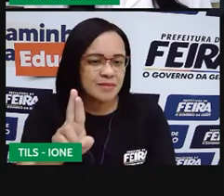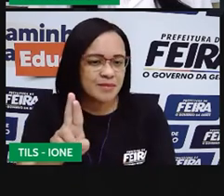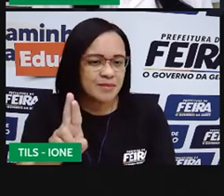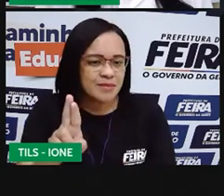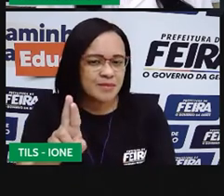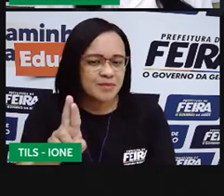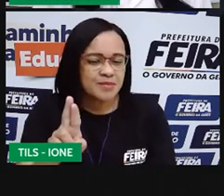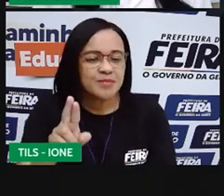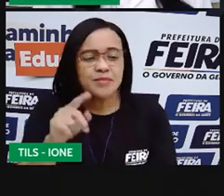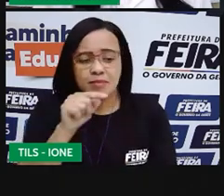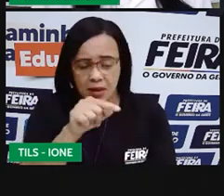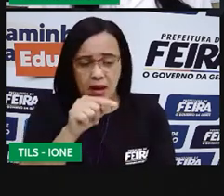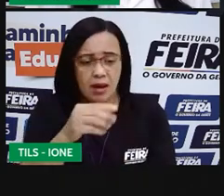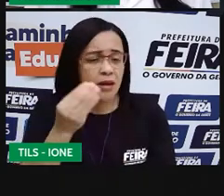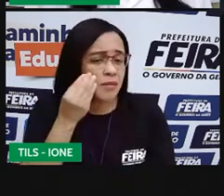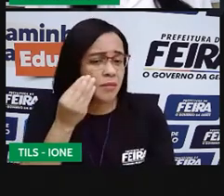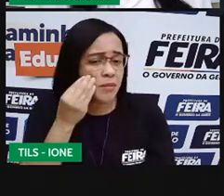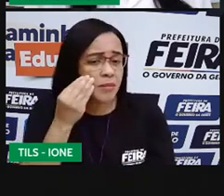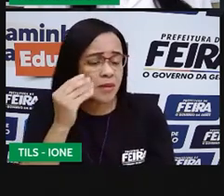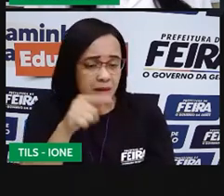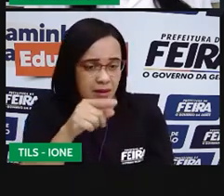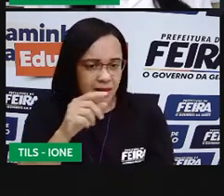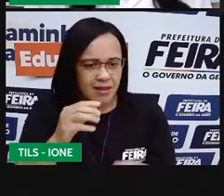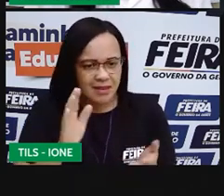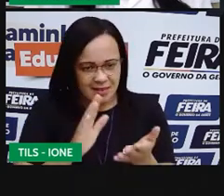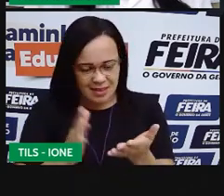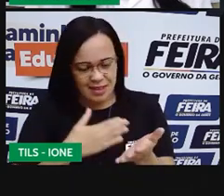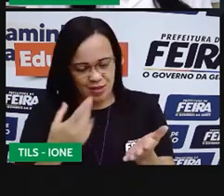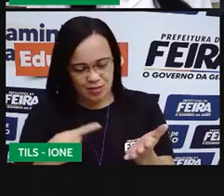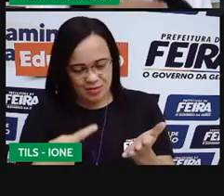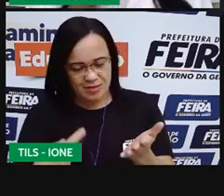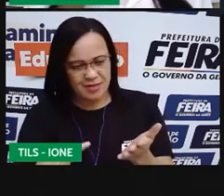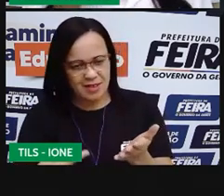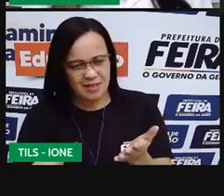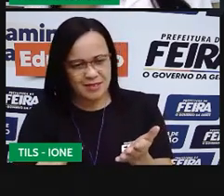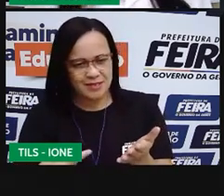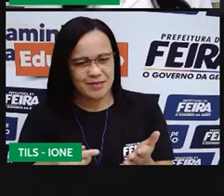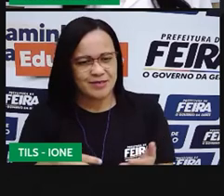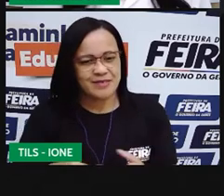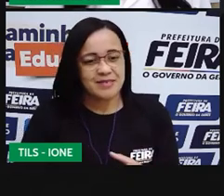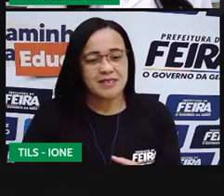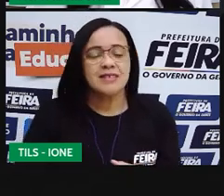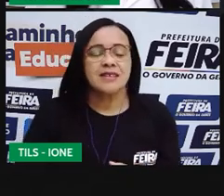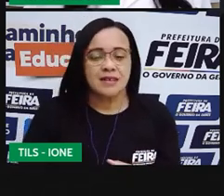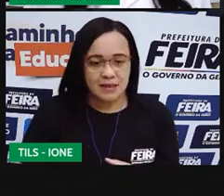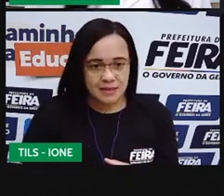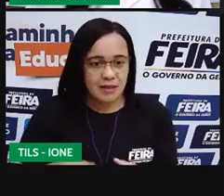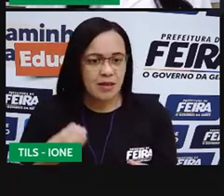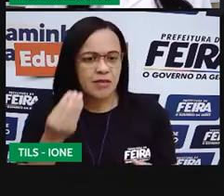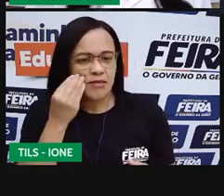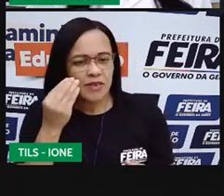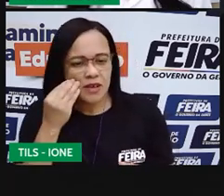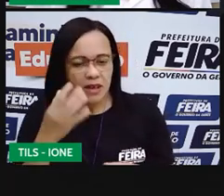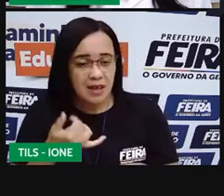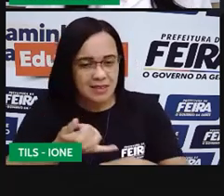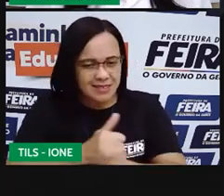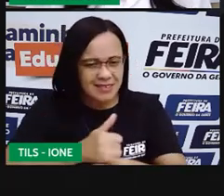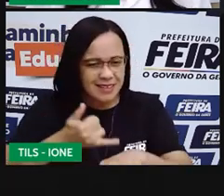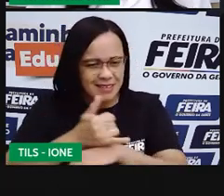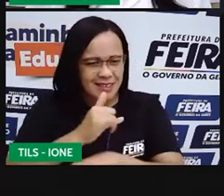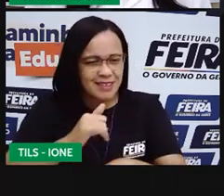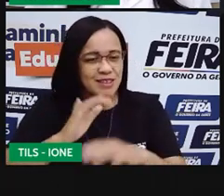passa aí no seu caderno tente fazer o cálculo usando aquelas estratégias que eu já te mostrei em outras aulas